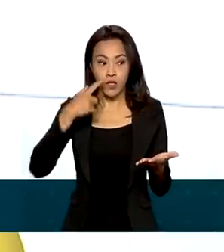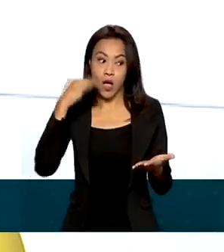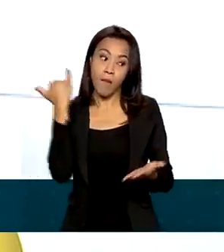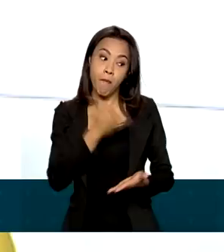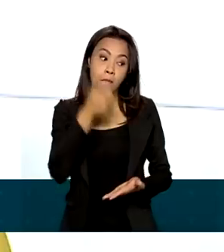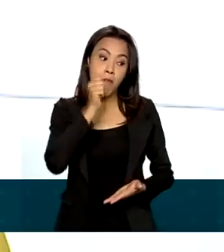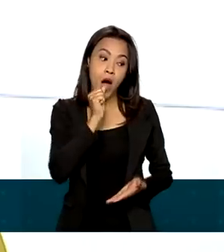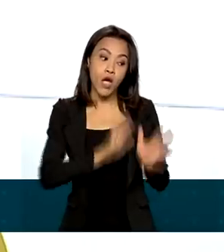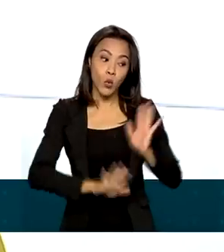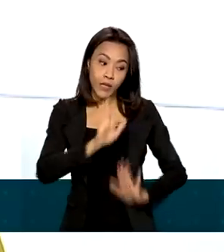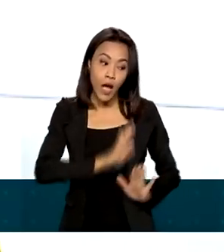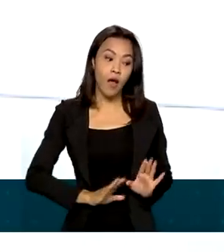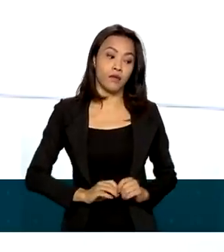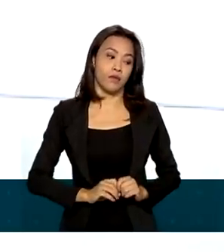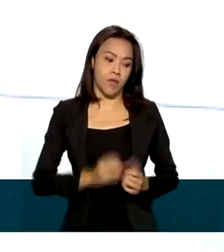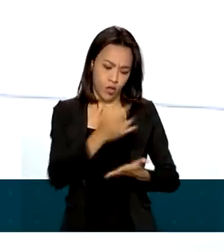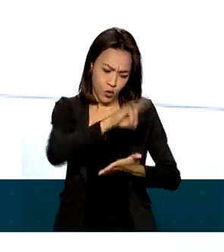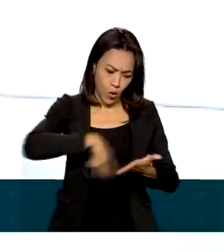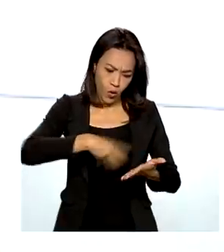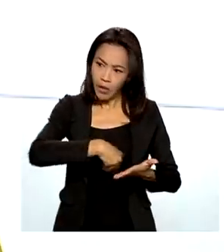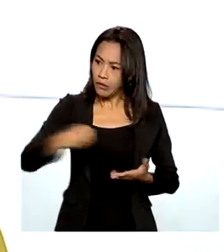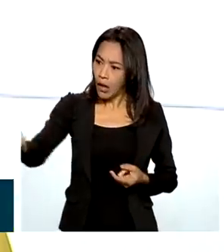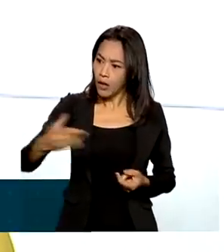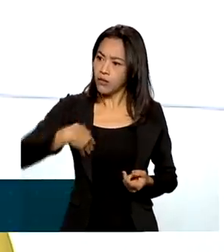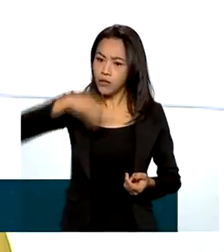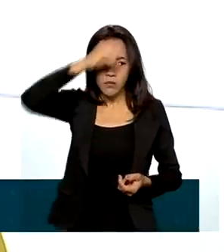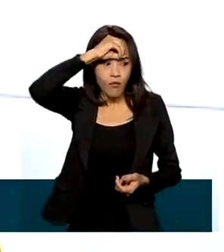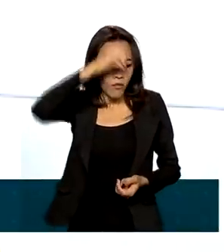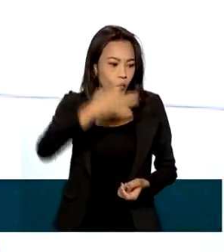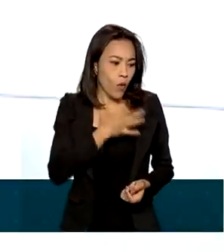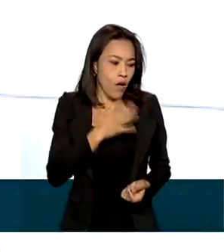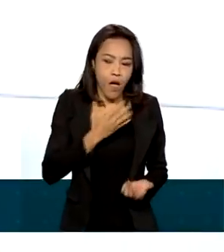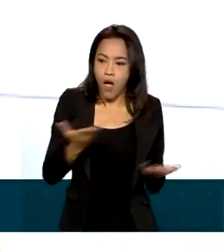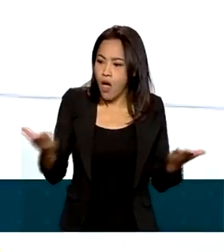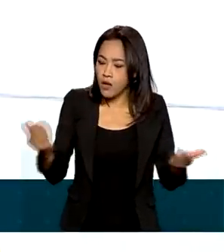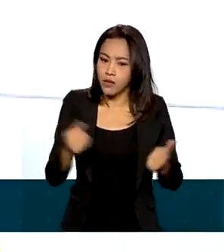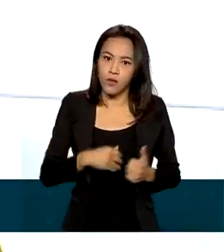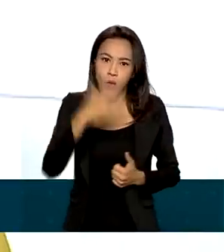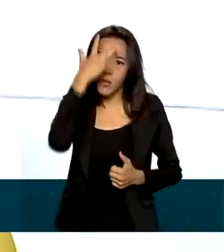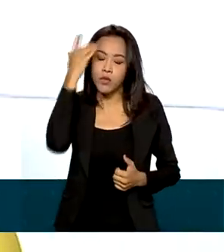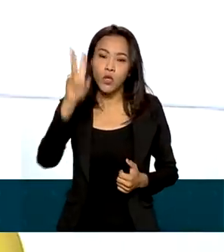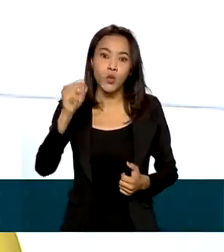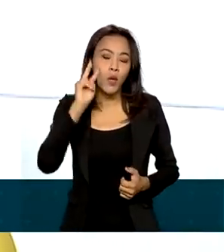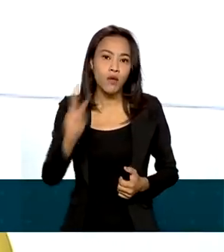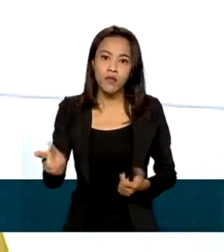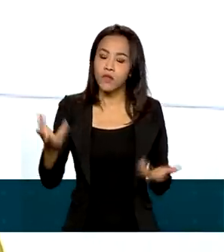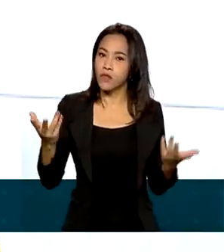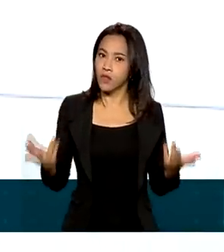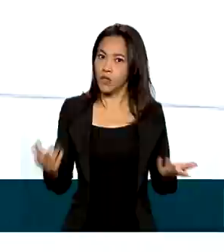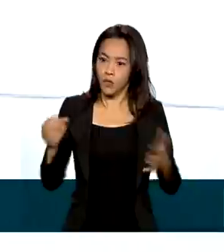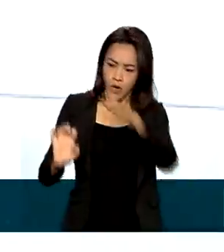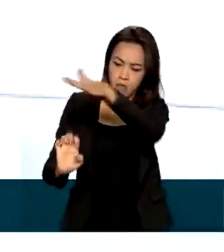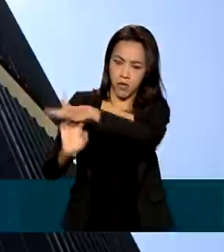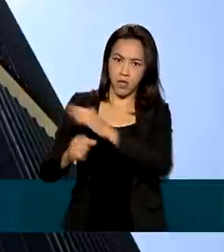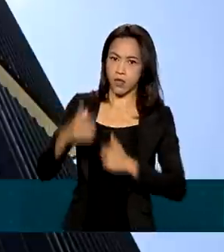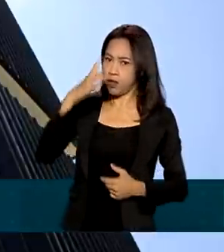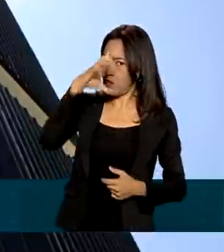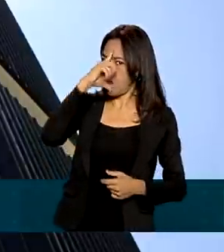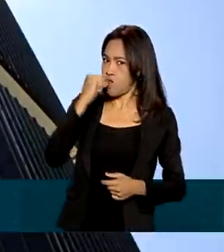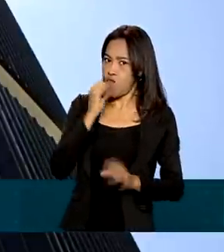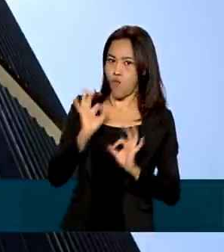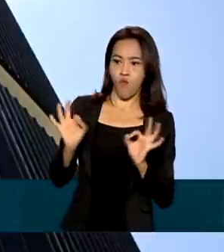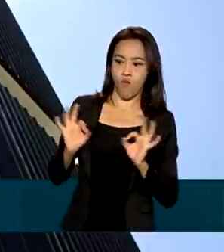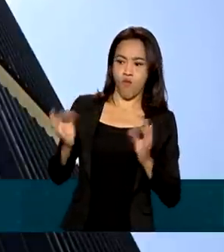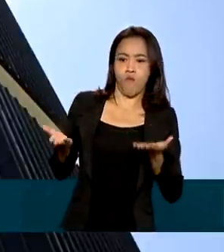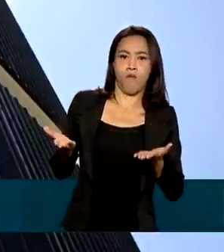ela, né, que é perigoso você mandar as documentações para uma pessoa que você não conhece, uma pessoa que você nunca viu ou uma empresa desconhecida. No